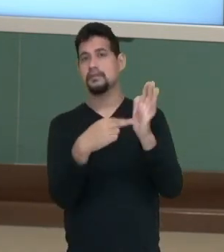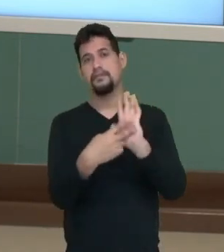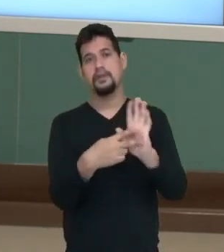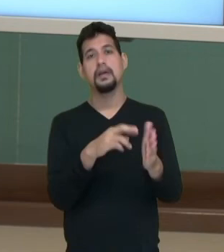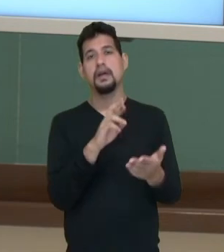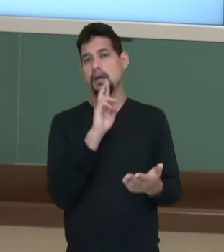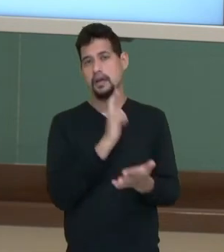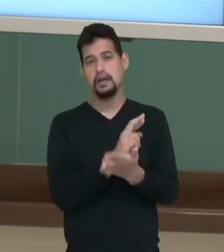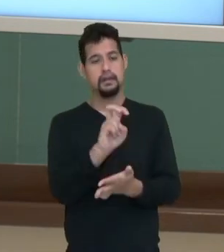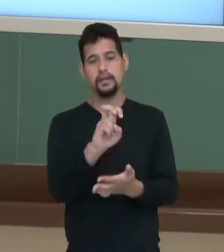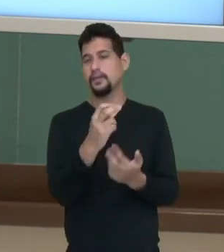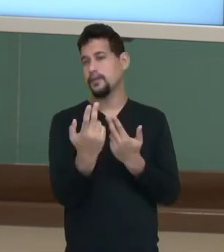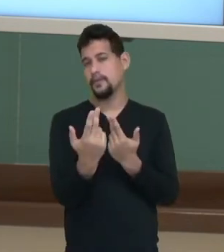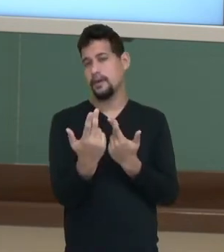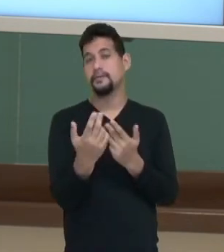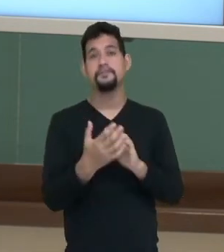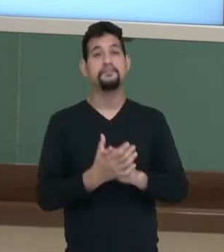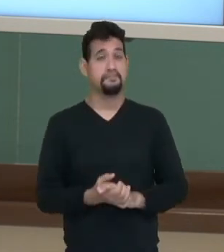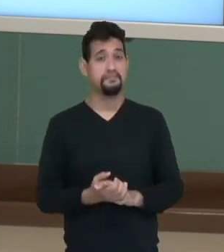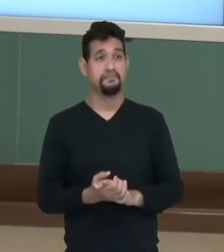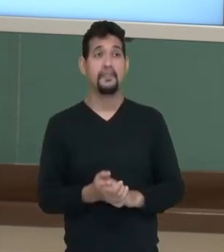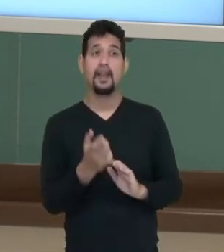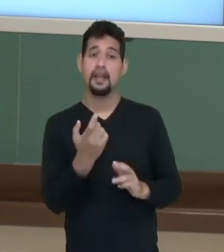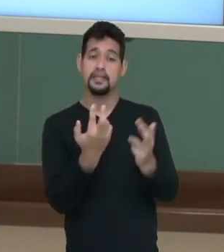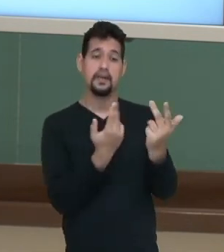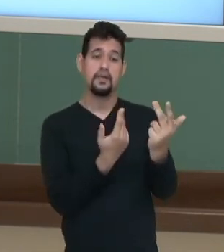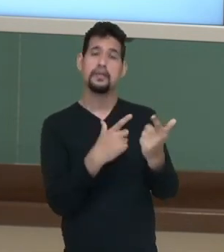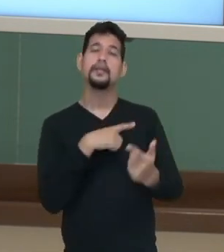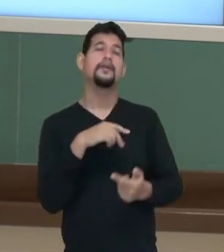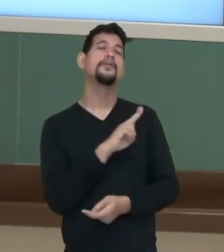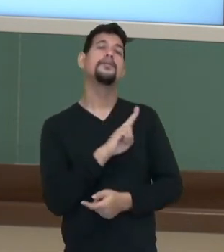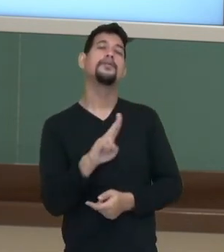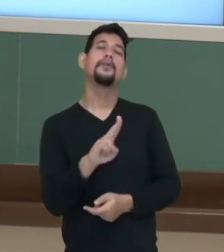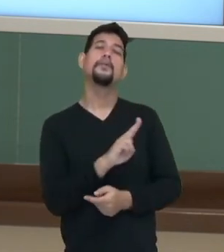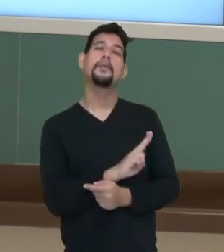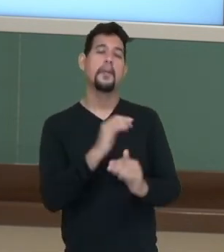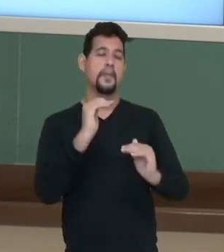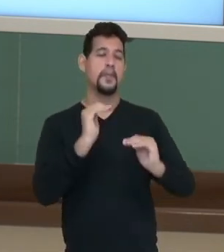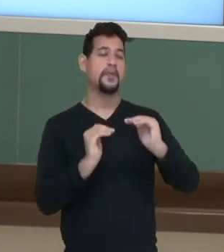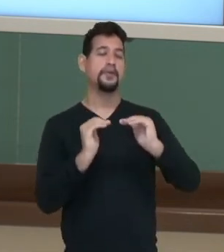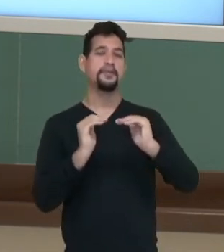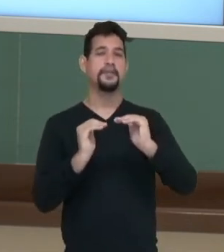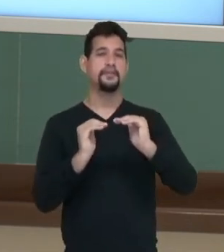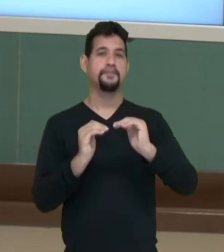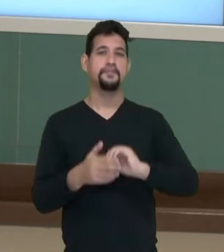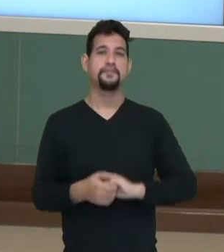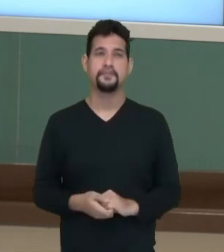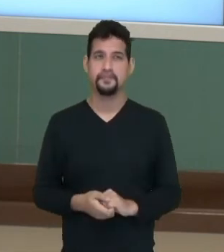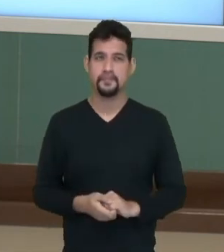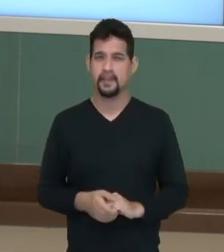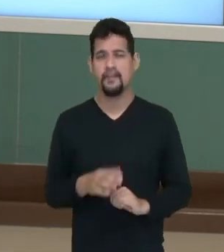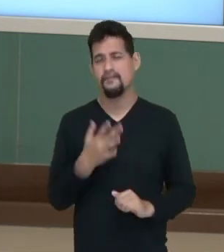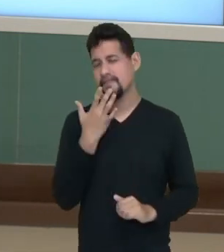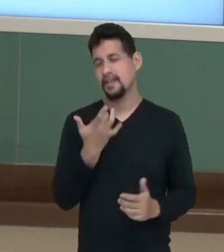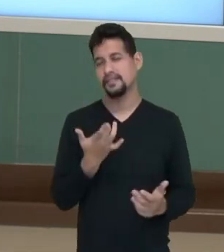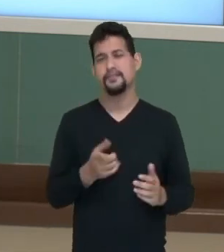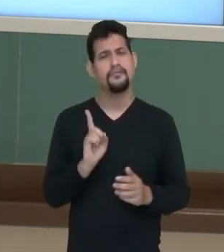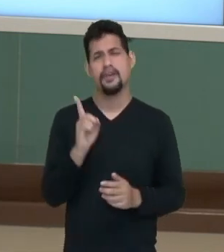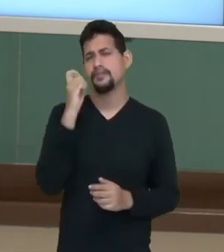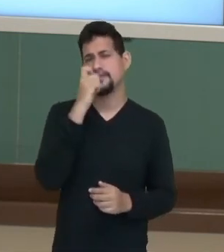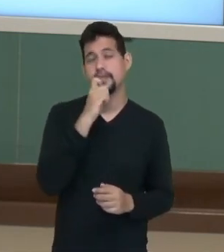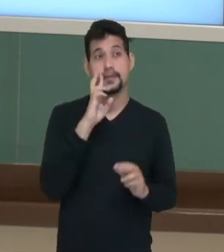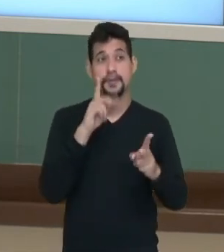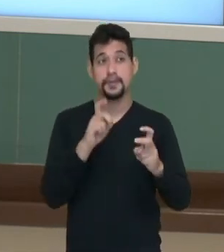1 quinto. Pessoal, essa igualdade recebe o nome de proporção. Tranquilo, né? Então,